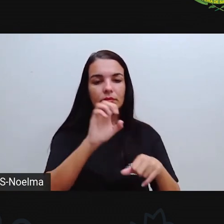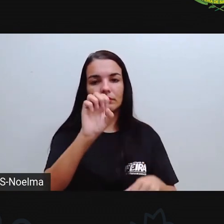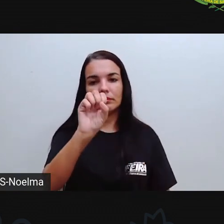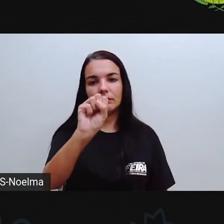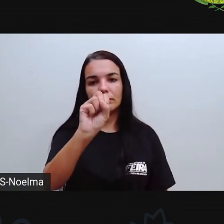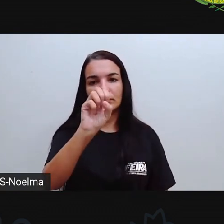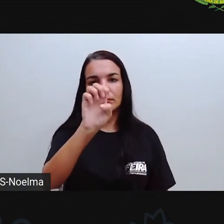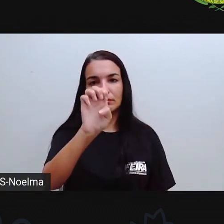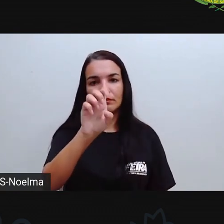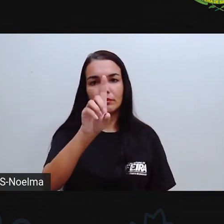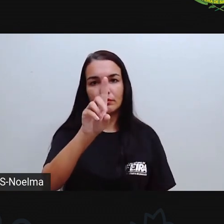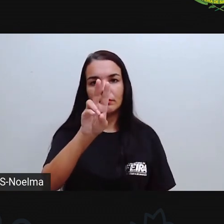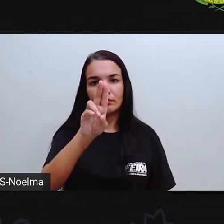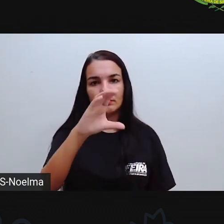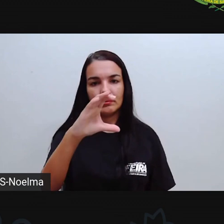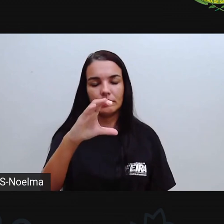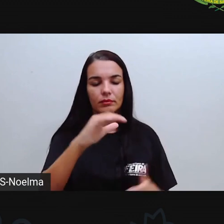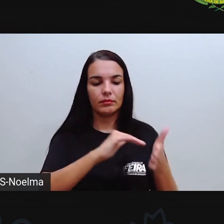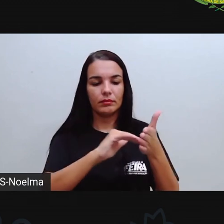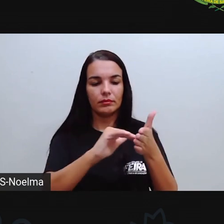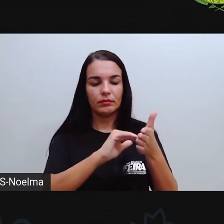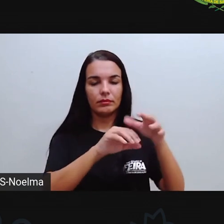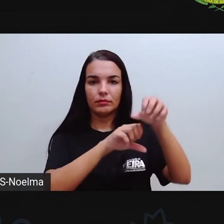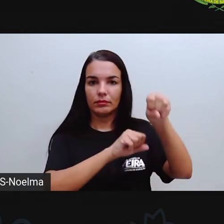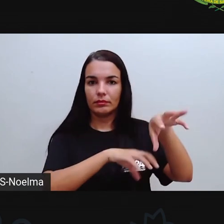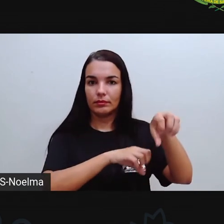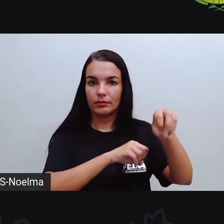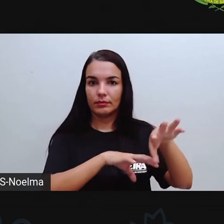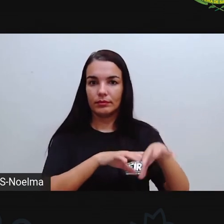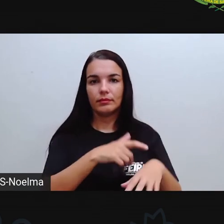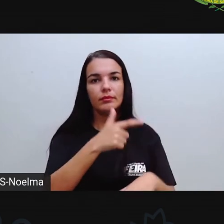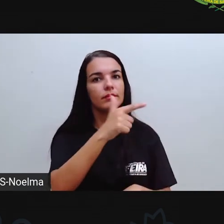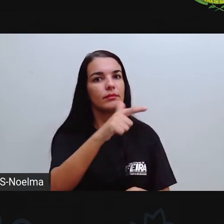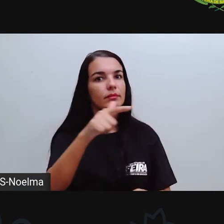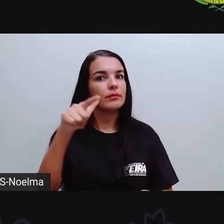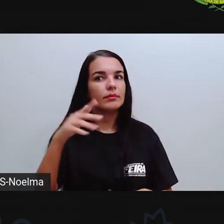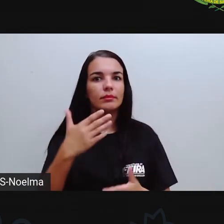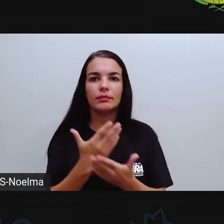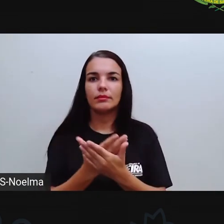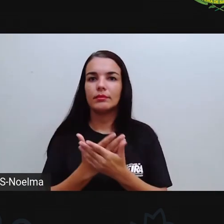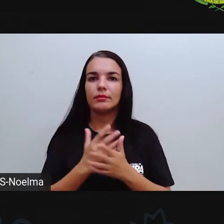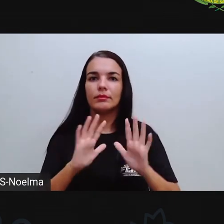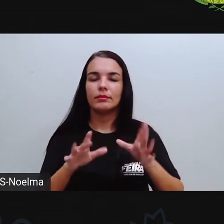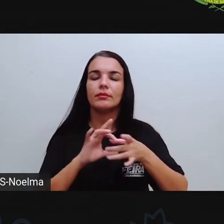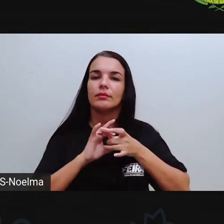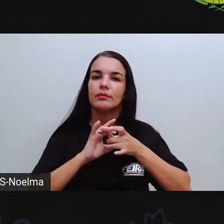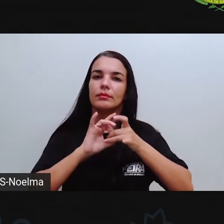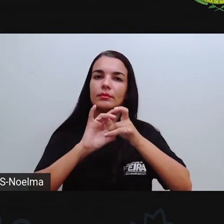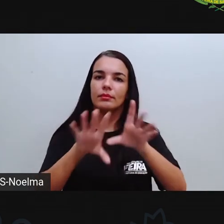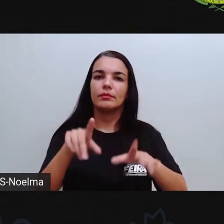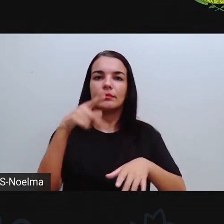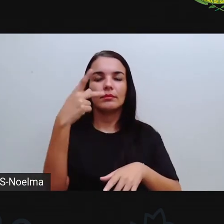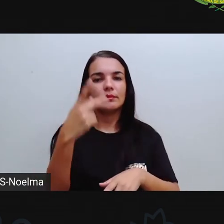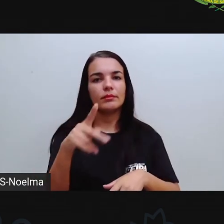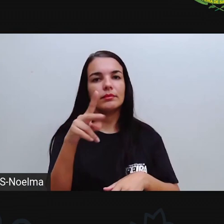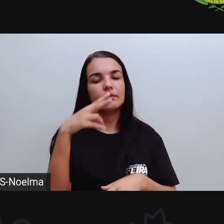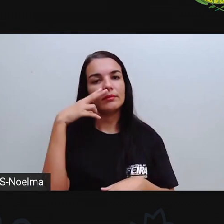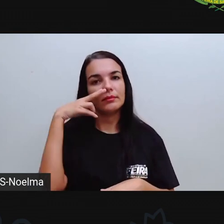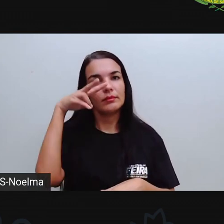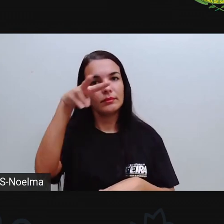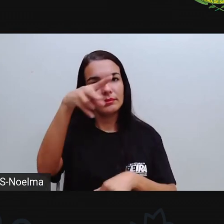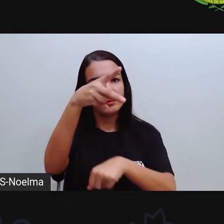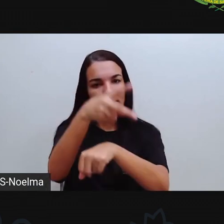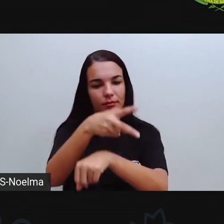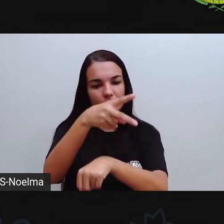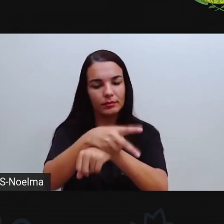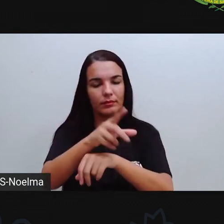no YouTube e todas essas aulas. Essa aula e as demais aulas estão disponíveis lá no nosso canal na nossa